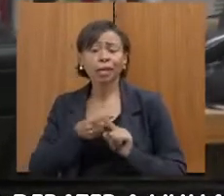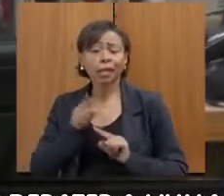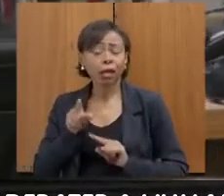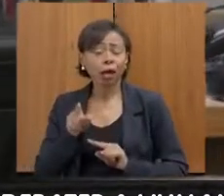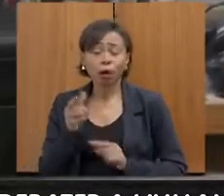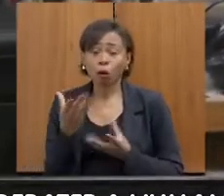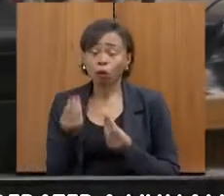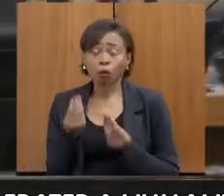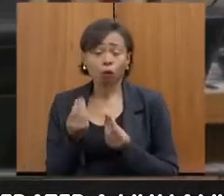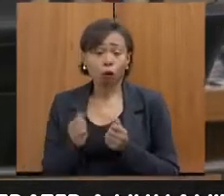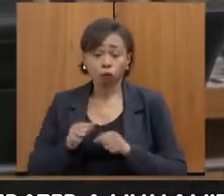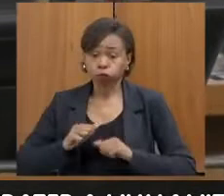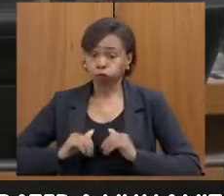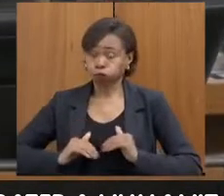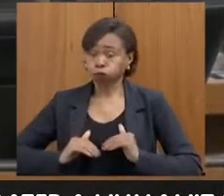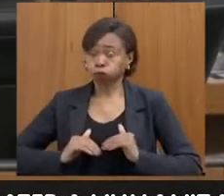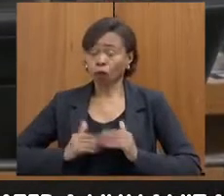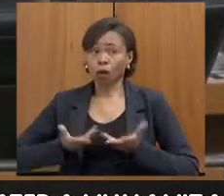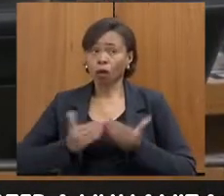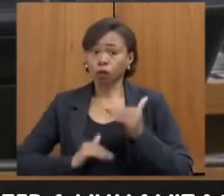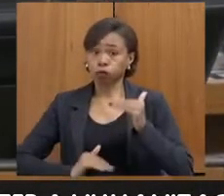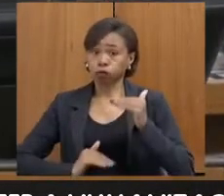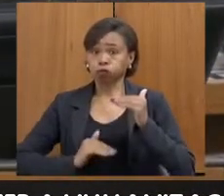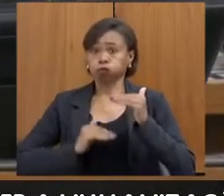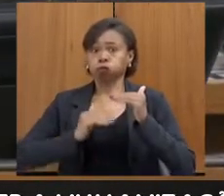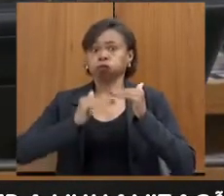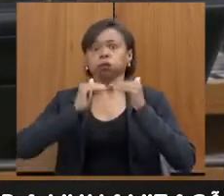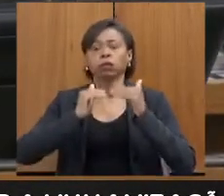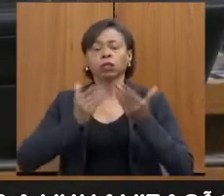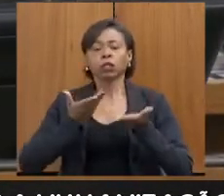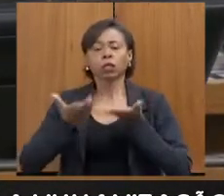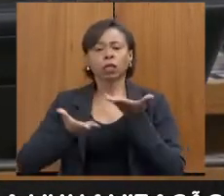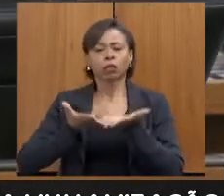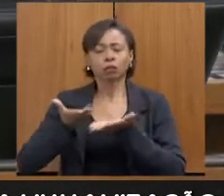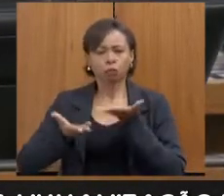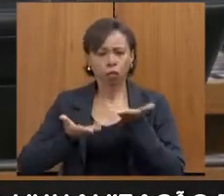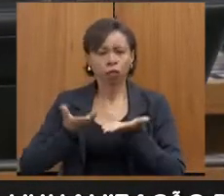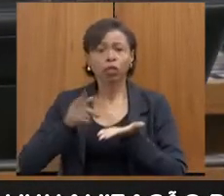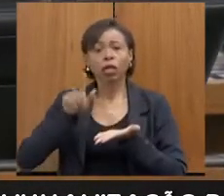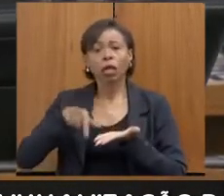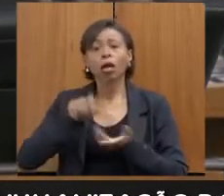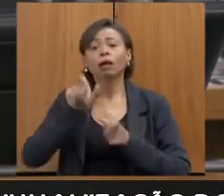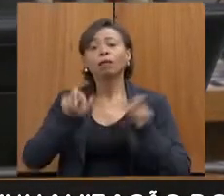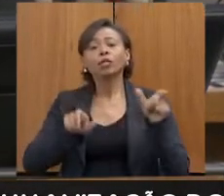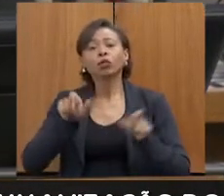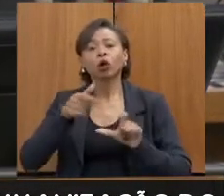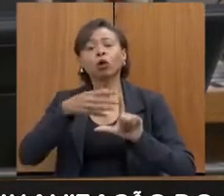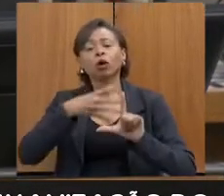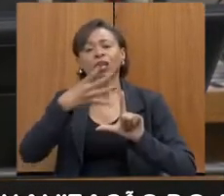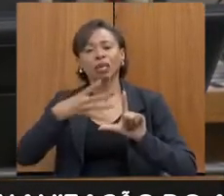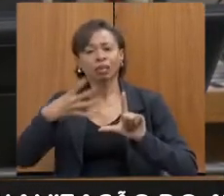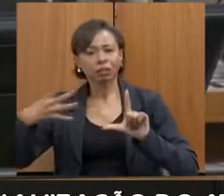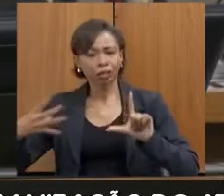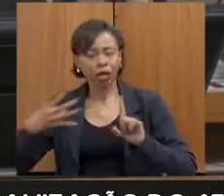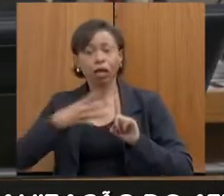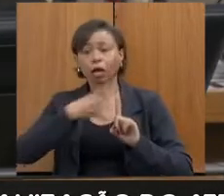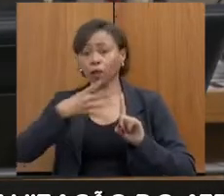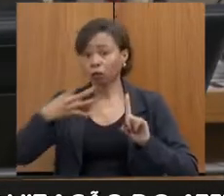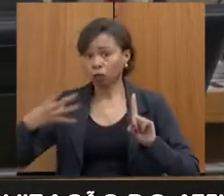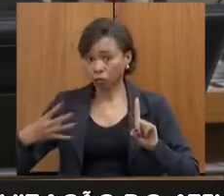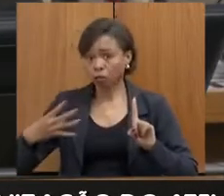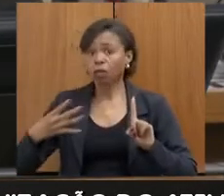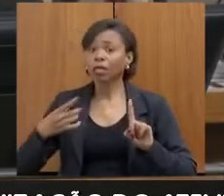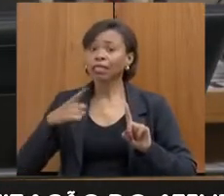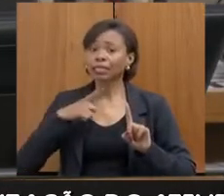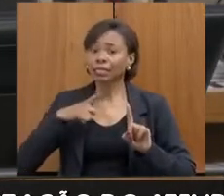que eu entendo que também faz parte desse atendimento vulnerável, que é o atendimento da população LGBTQI+, hoje, na situação de